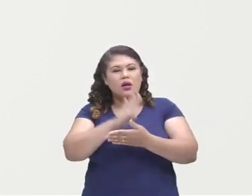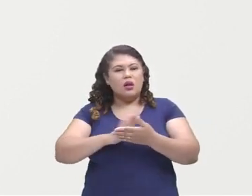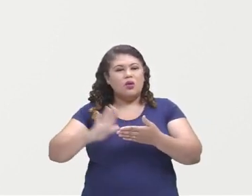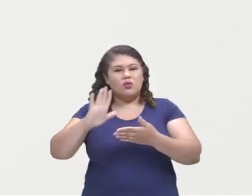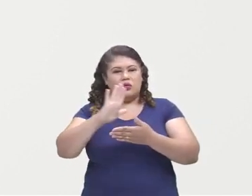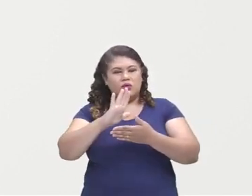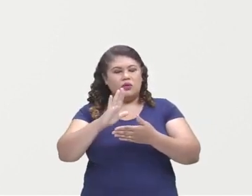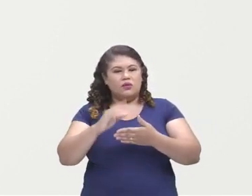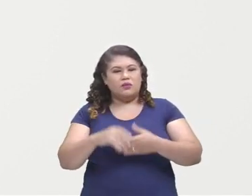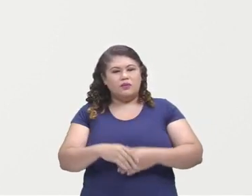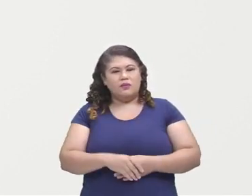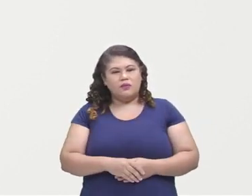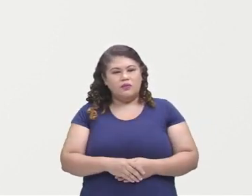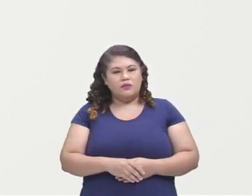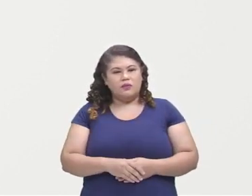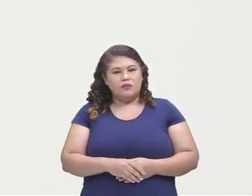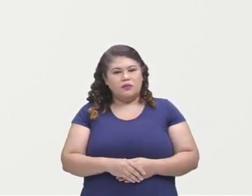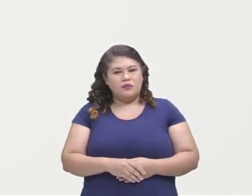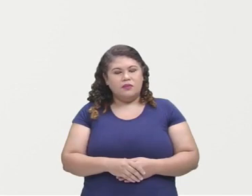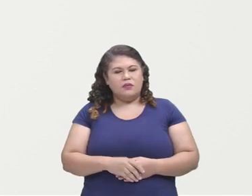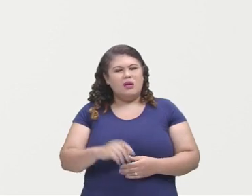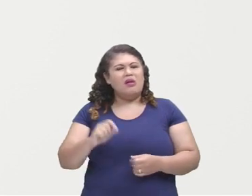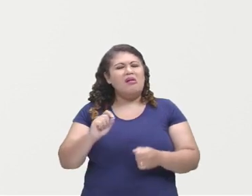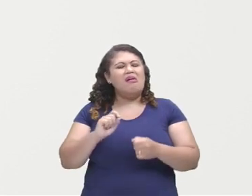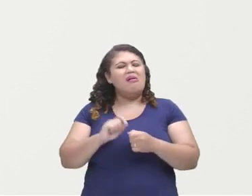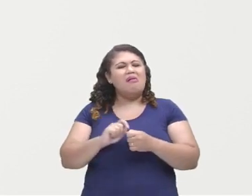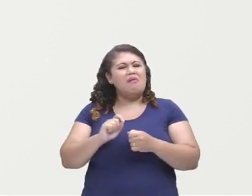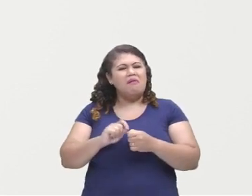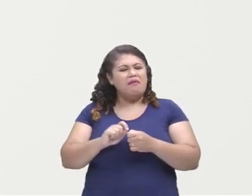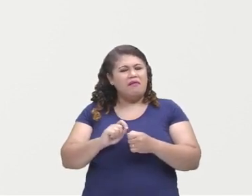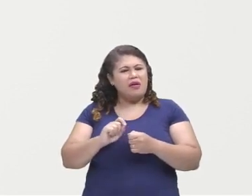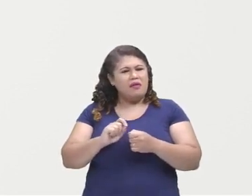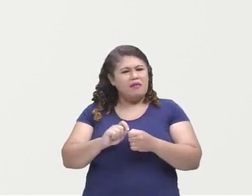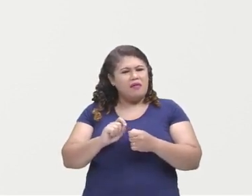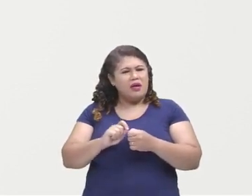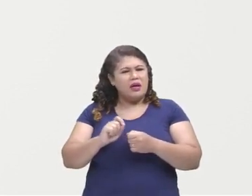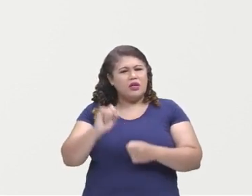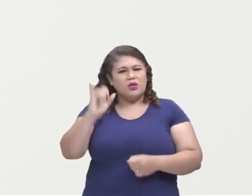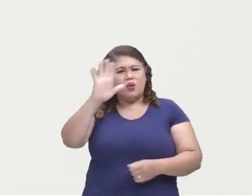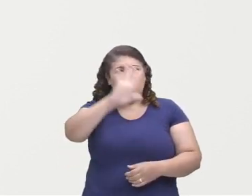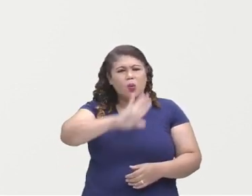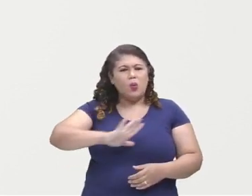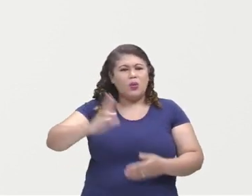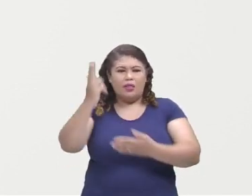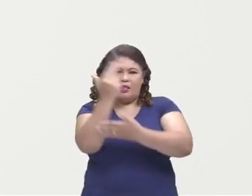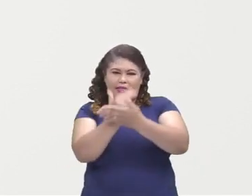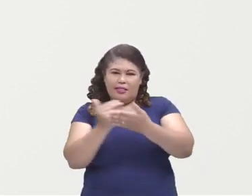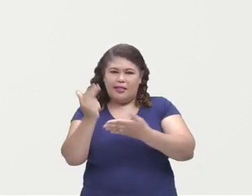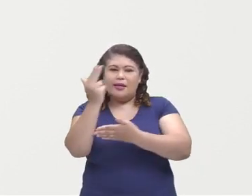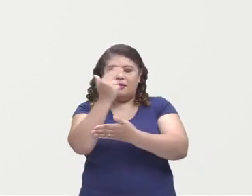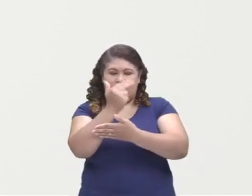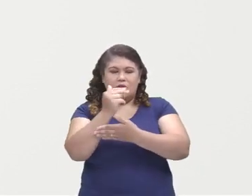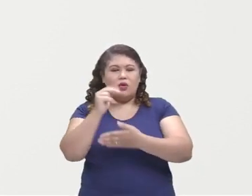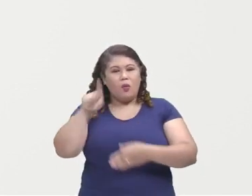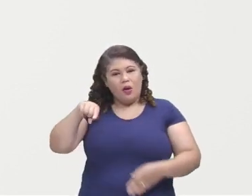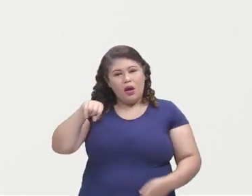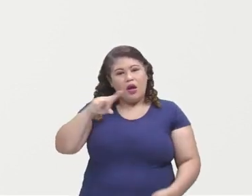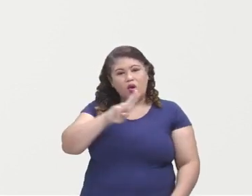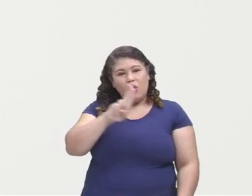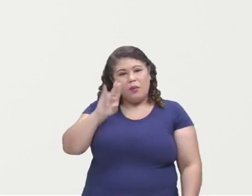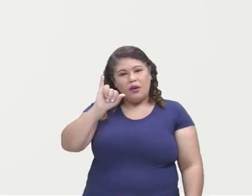Beda. Quem faz a ilustração é a pessoa que faz este lindo desenho. Da Chapeuzinho